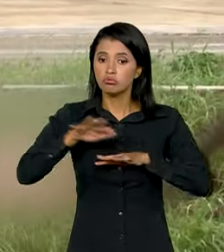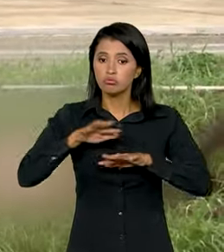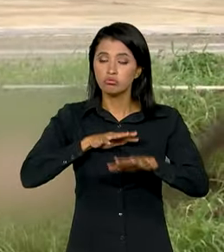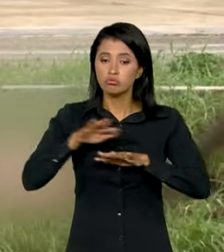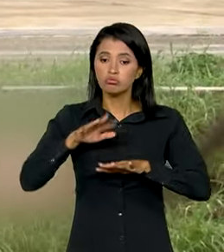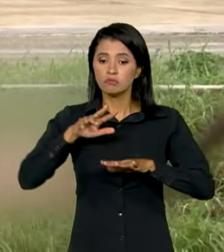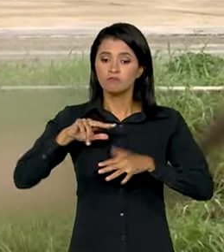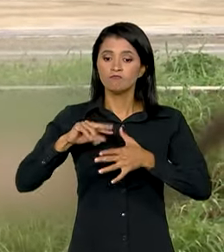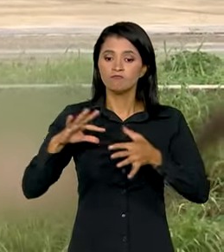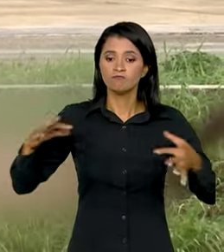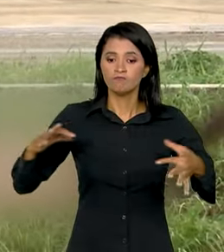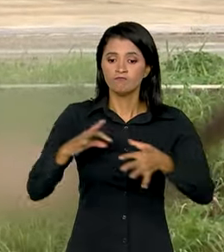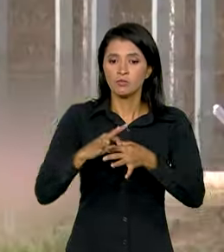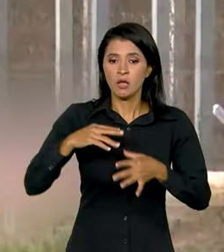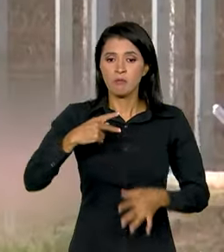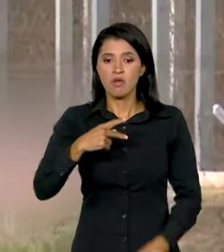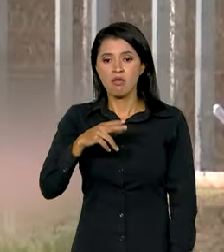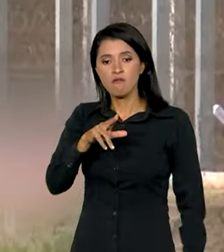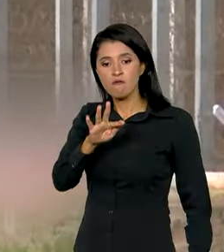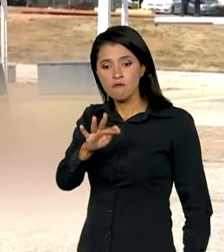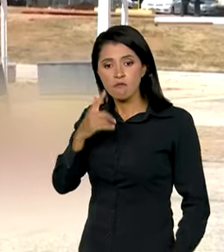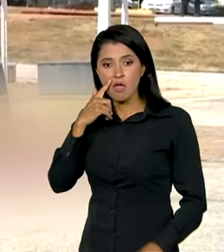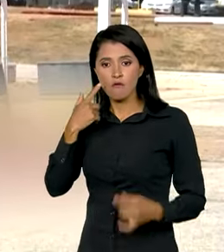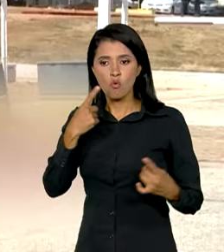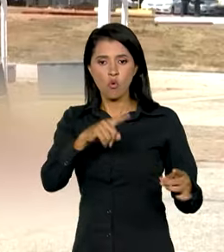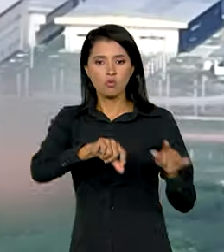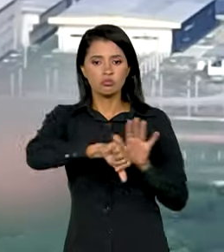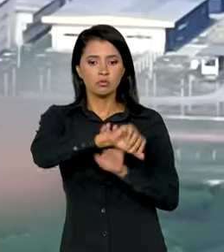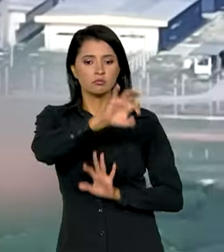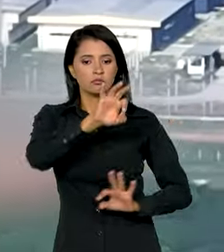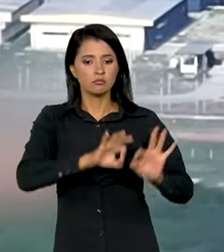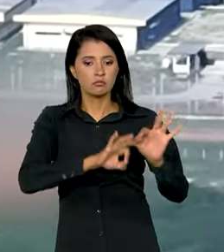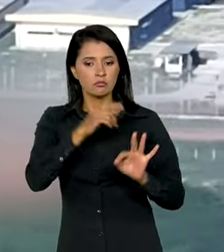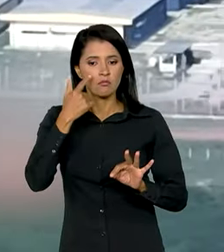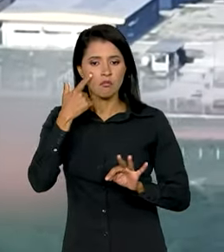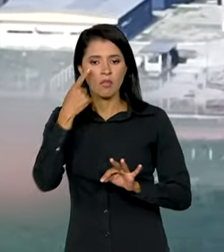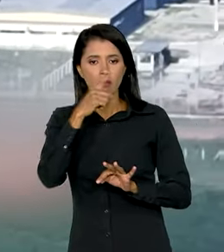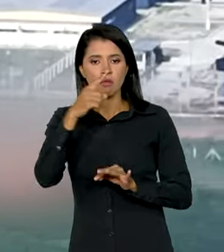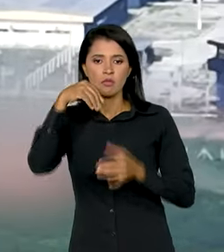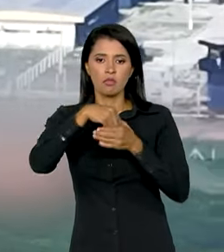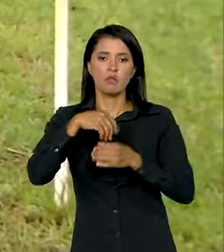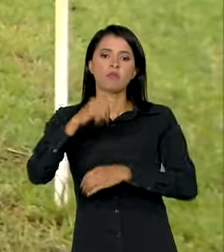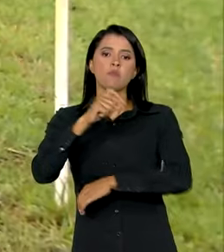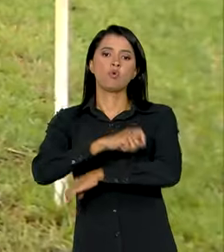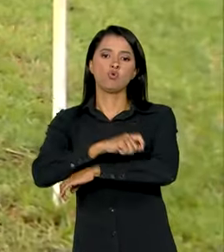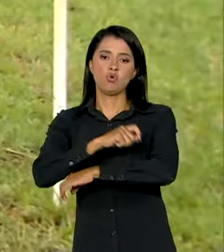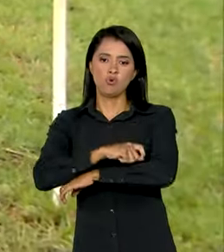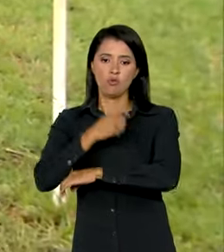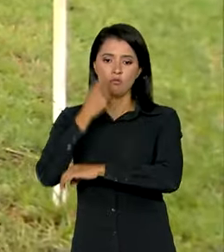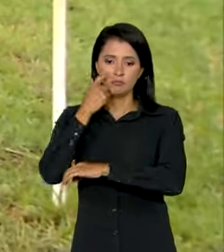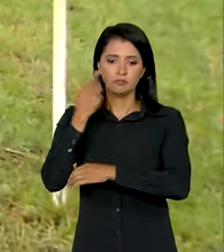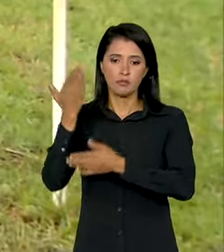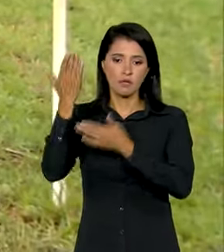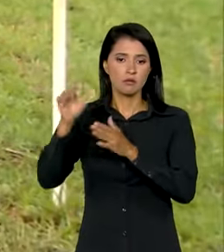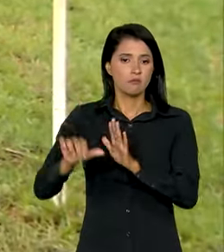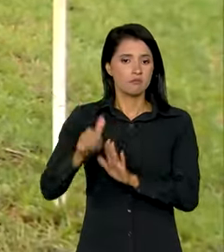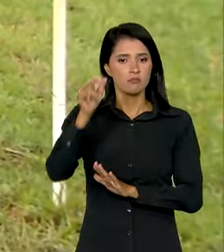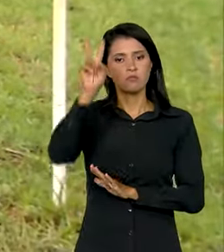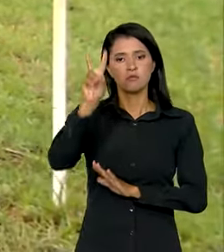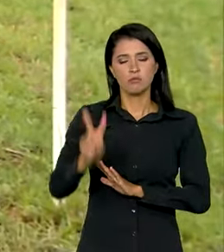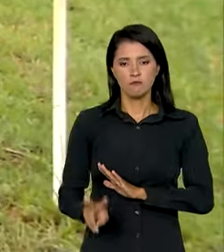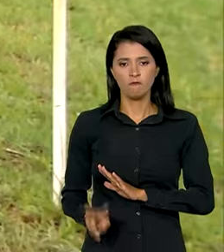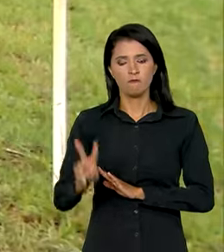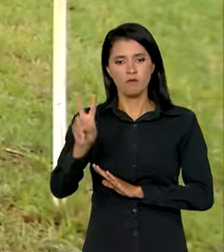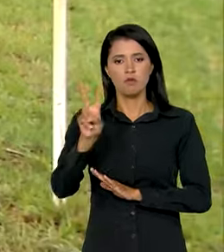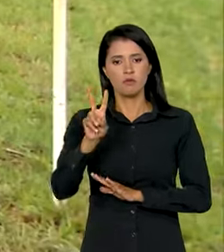integradas de combate ao crime organizado nas ações de repressão em Mossoró. Esta é a primeira vez que